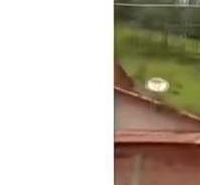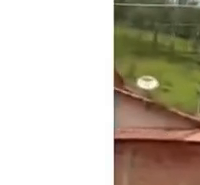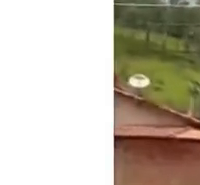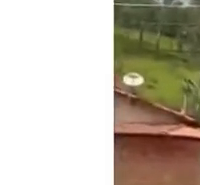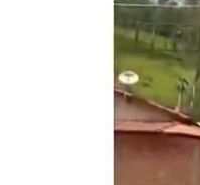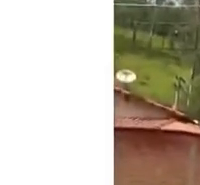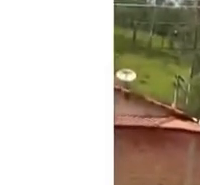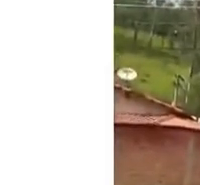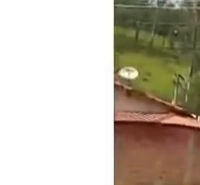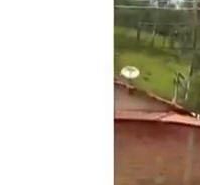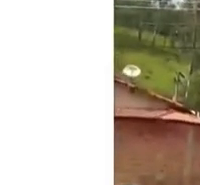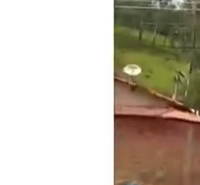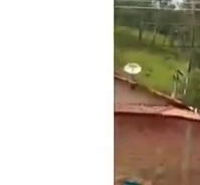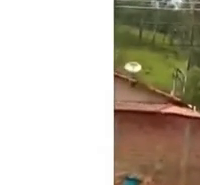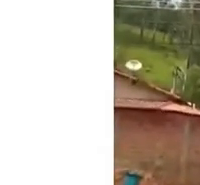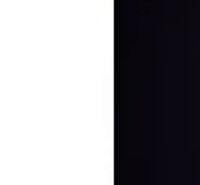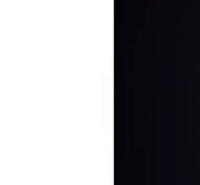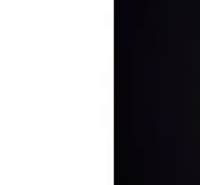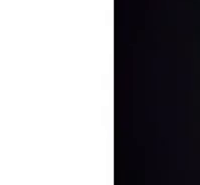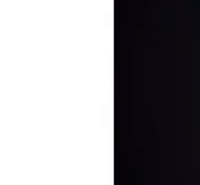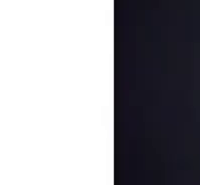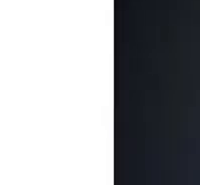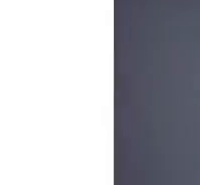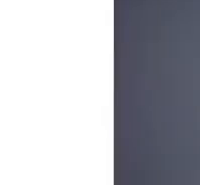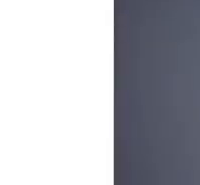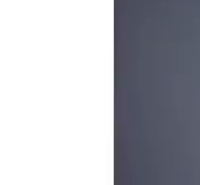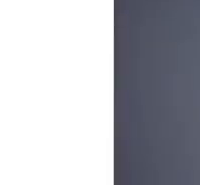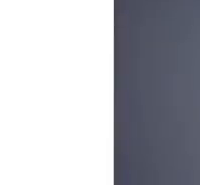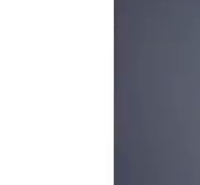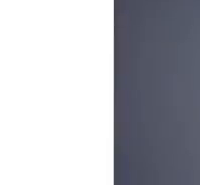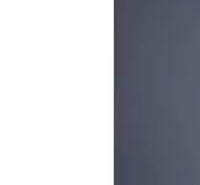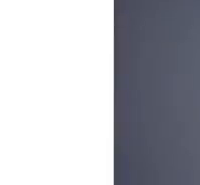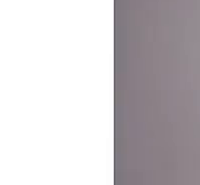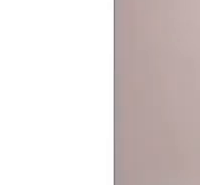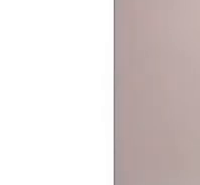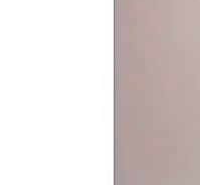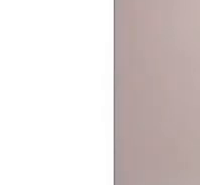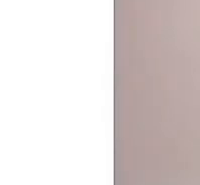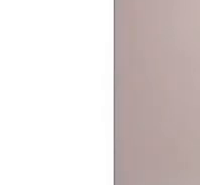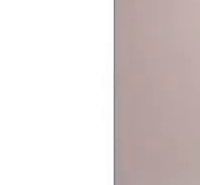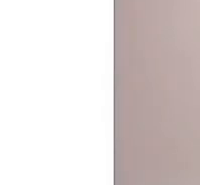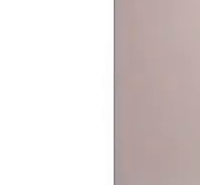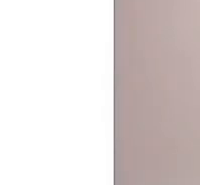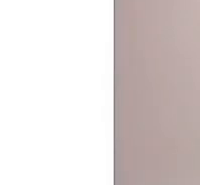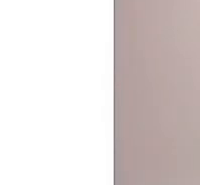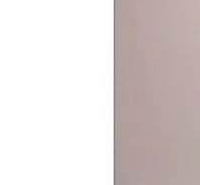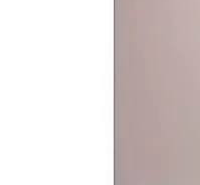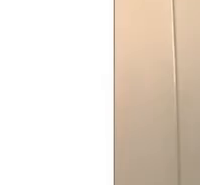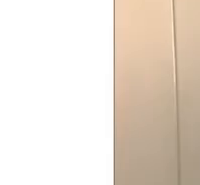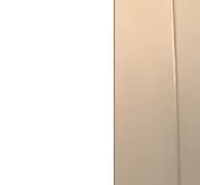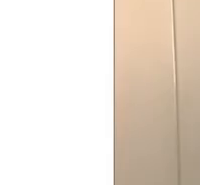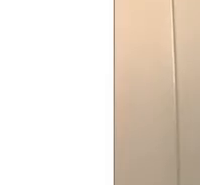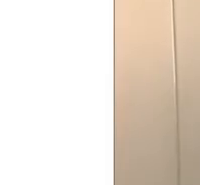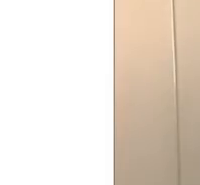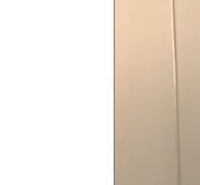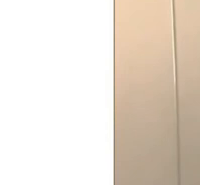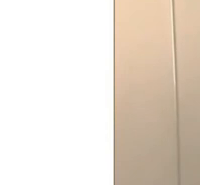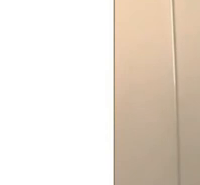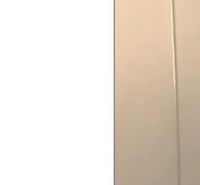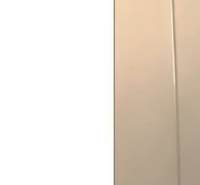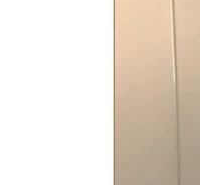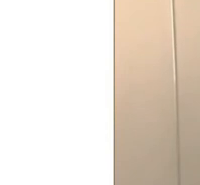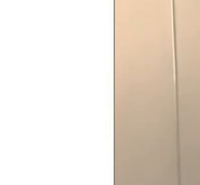pode garantir economia na conta de luz. O valor da conta varia dependendo do horário e do dia da semana. Se todos os